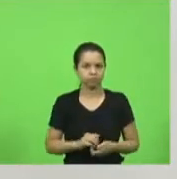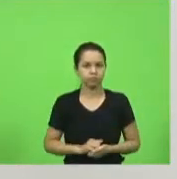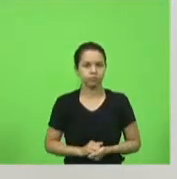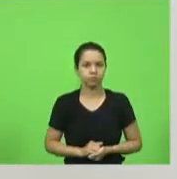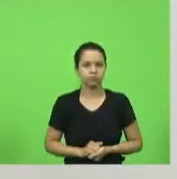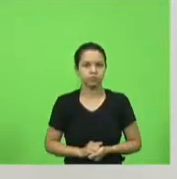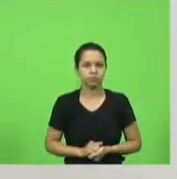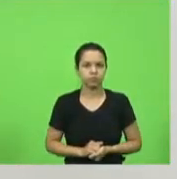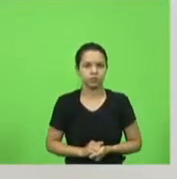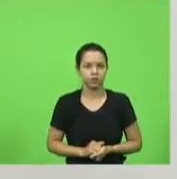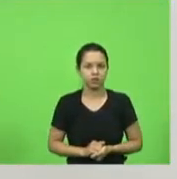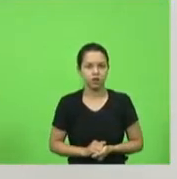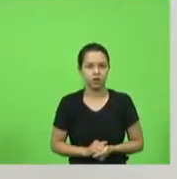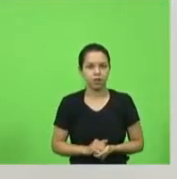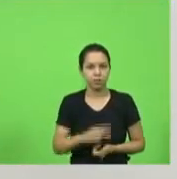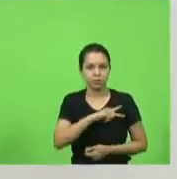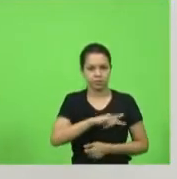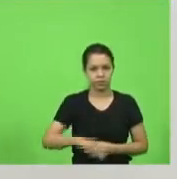Isso, presidente, obrigado.